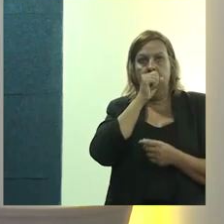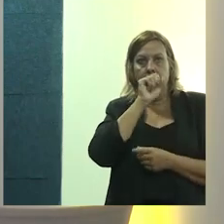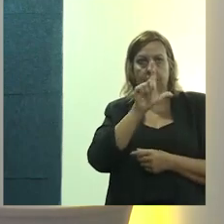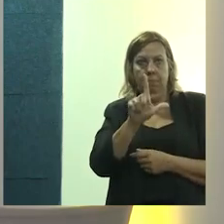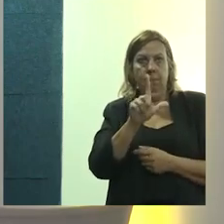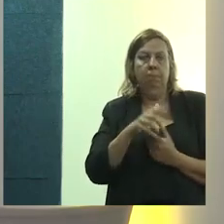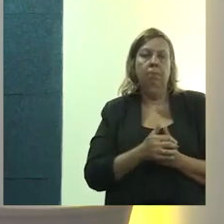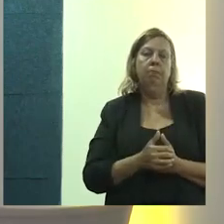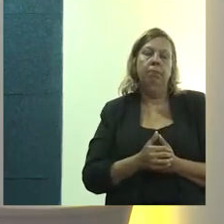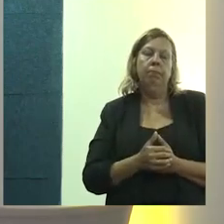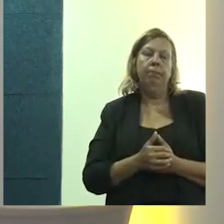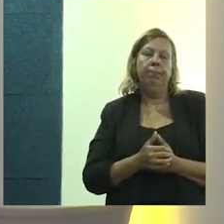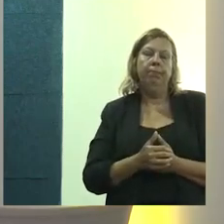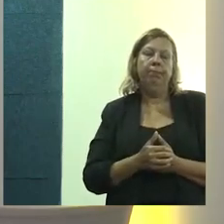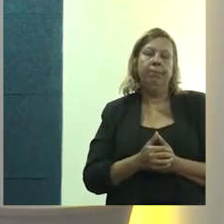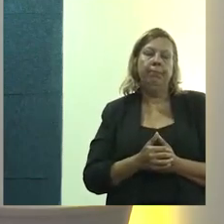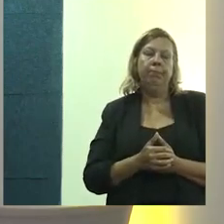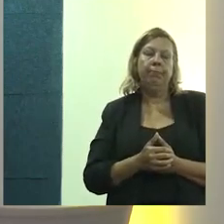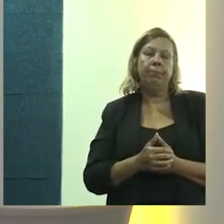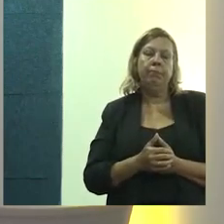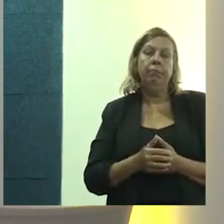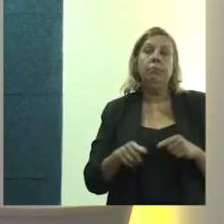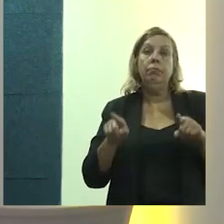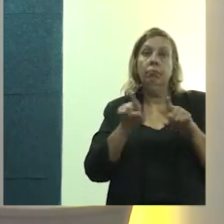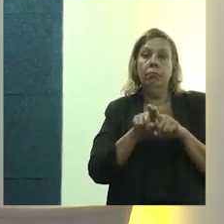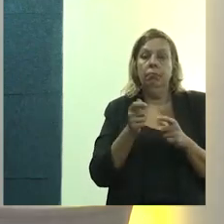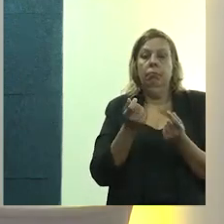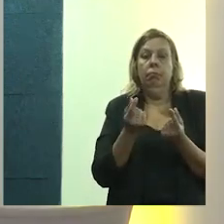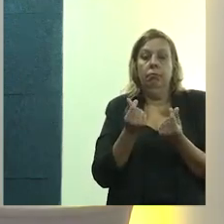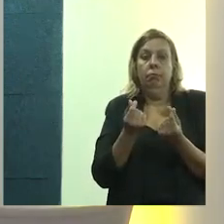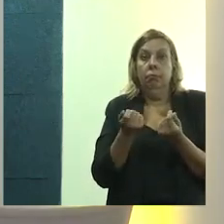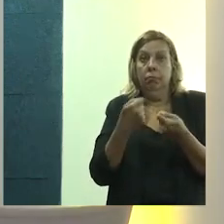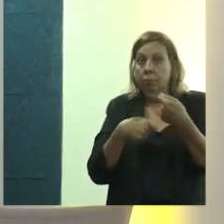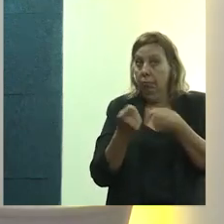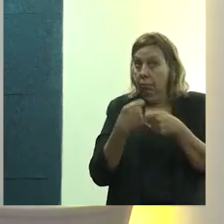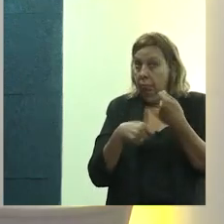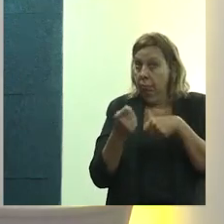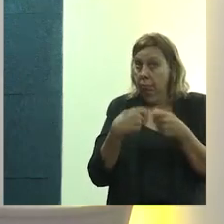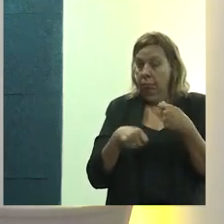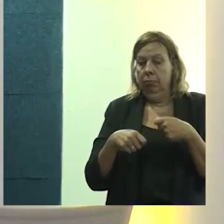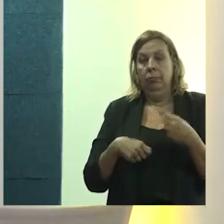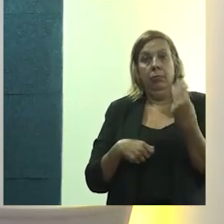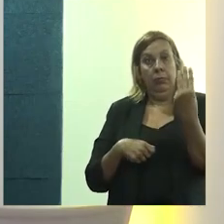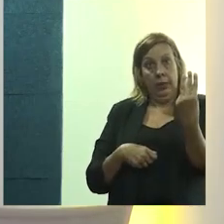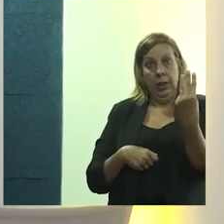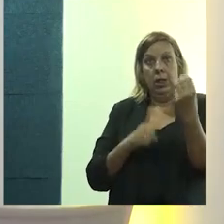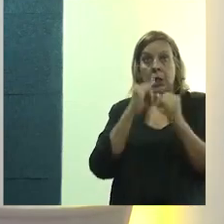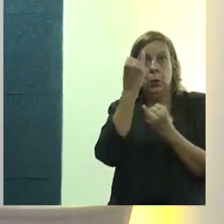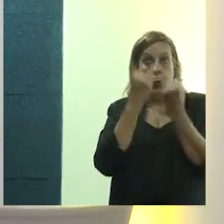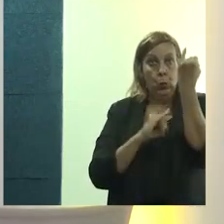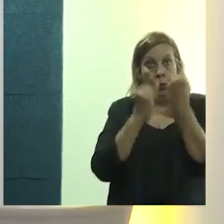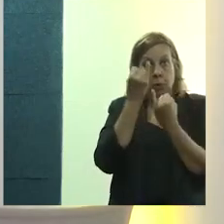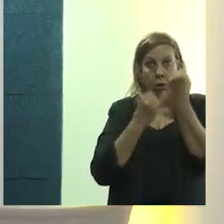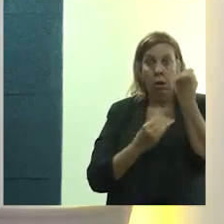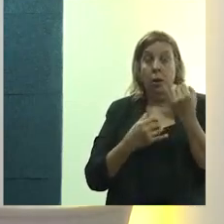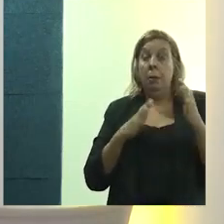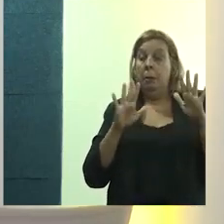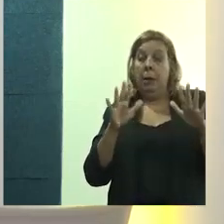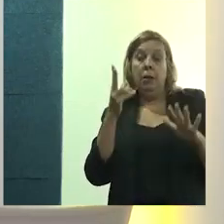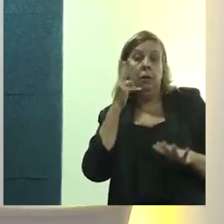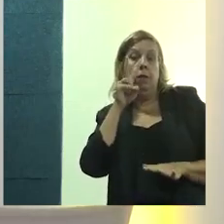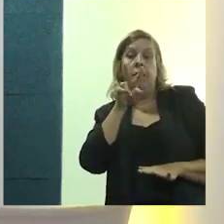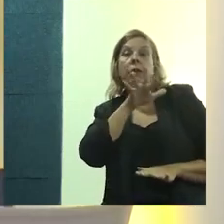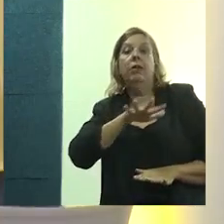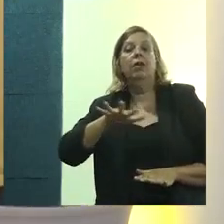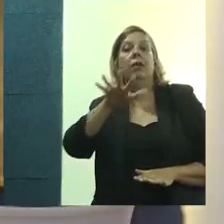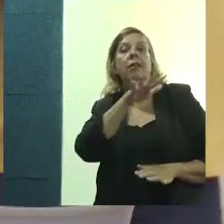capital que entra em função dessa indústria é muito grande, mas a gente não vê